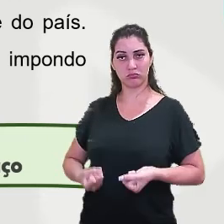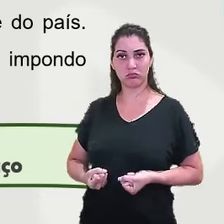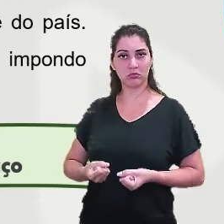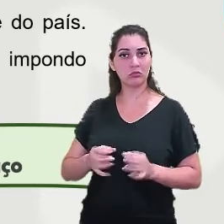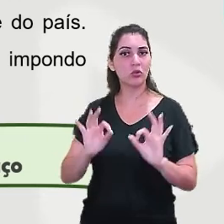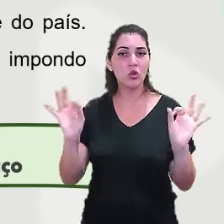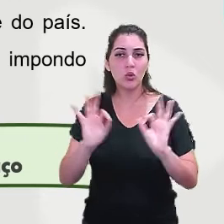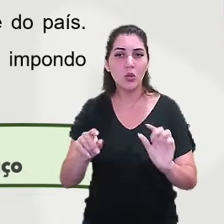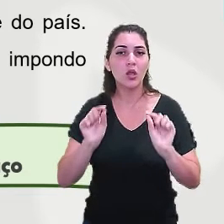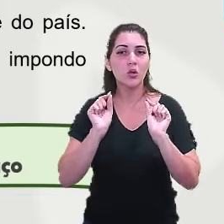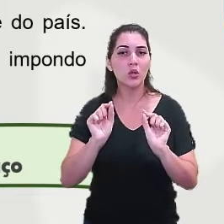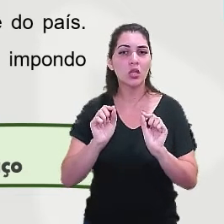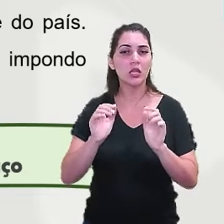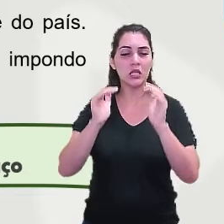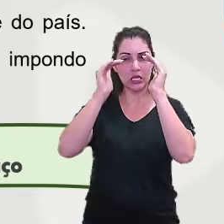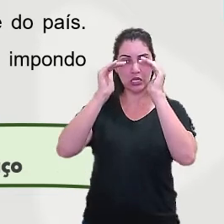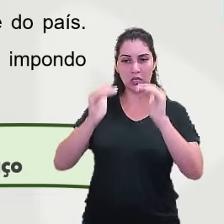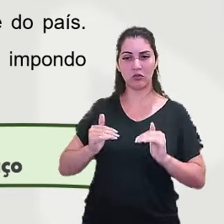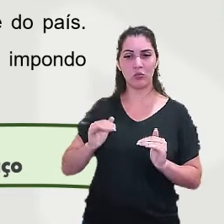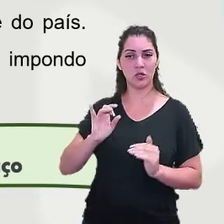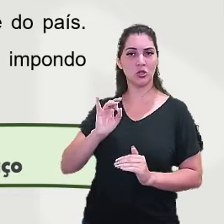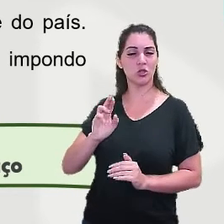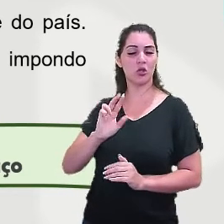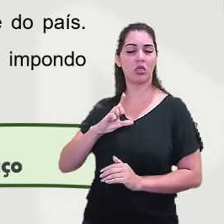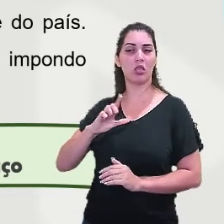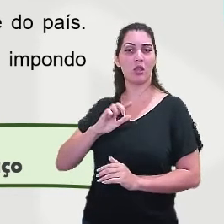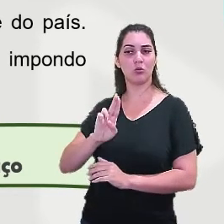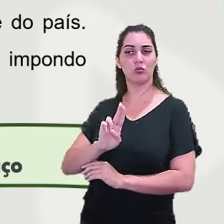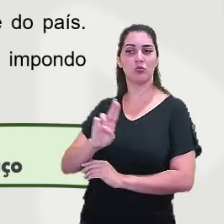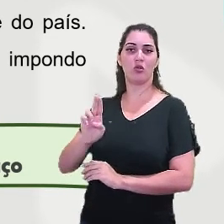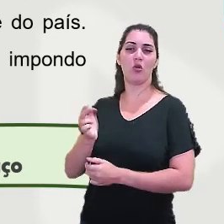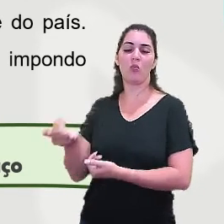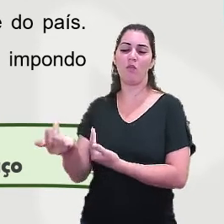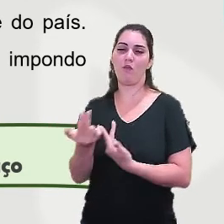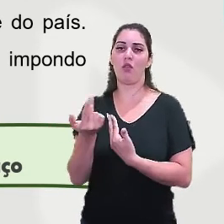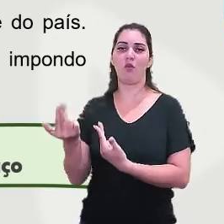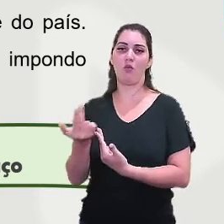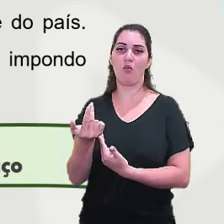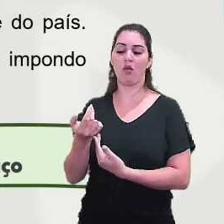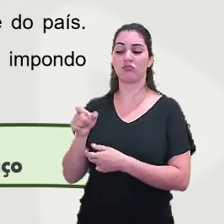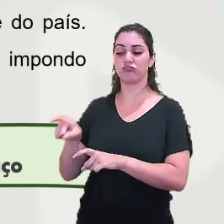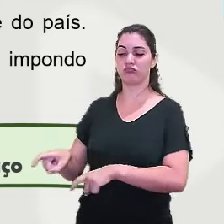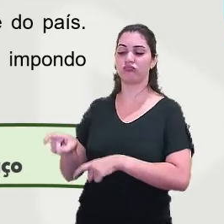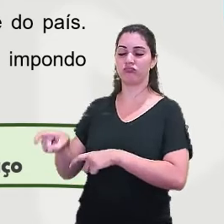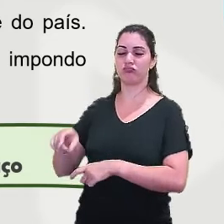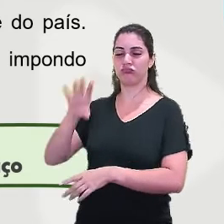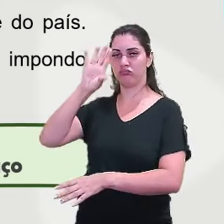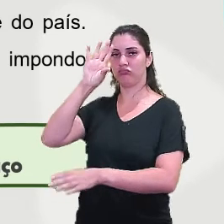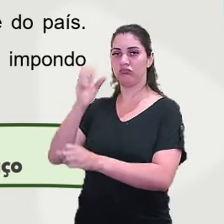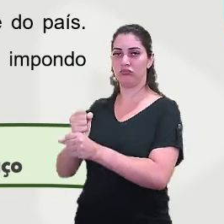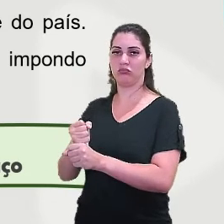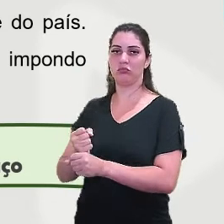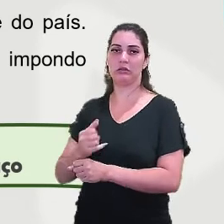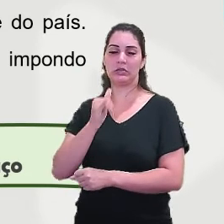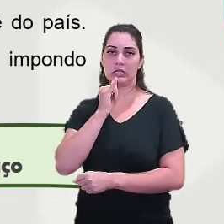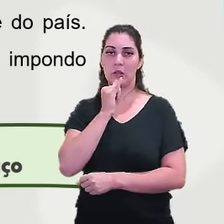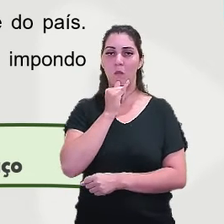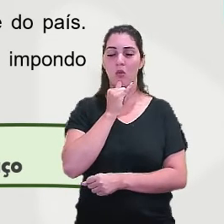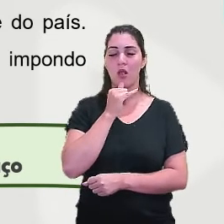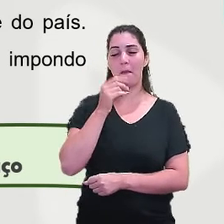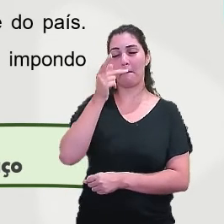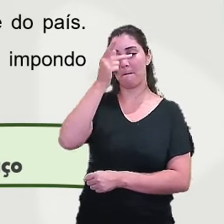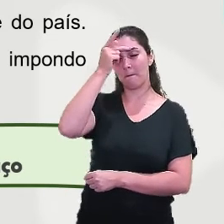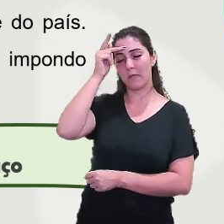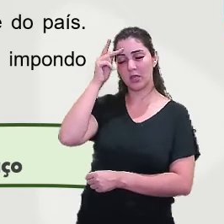Não era assim, aquele respeito que se trazia de um sobrenome, igual aos coronéis, aos donos de engenho. Fulano é filho de